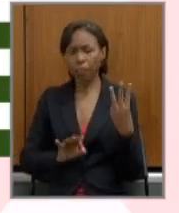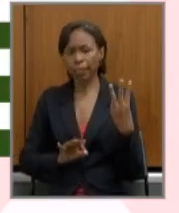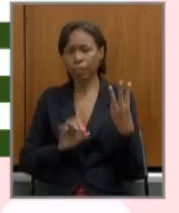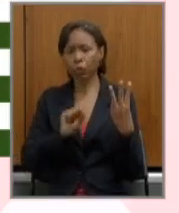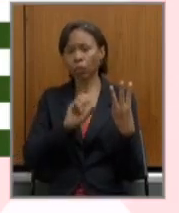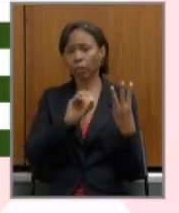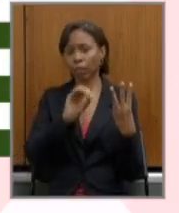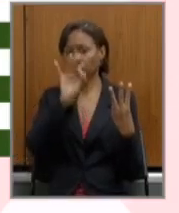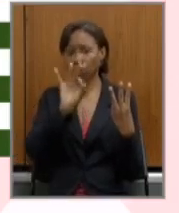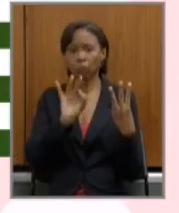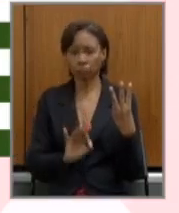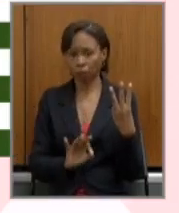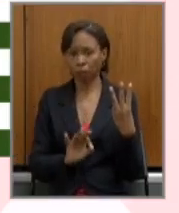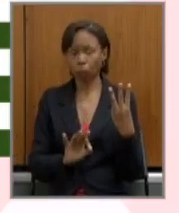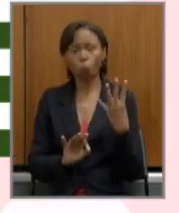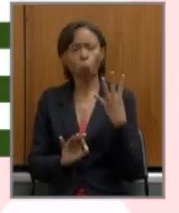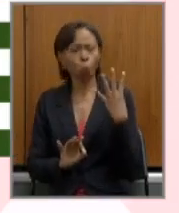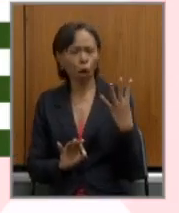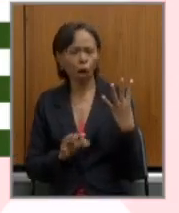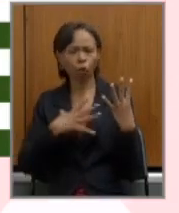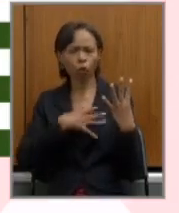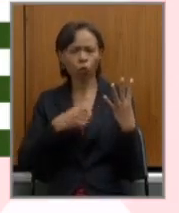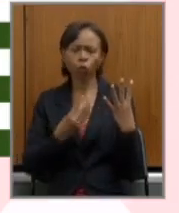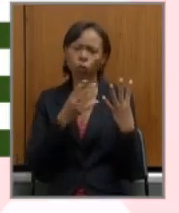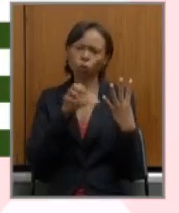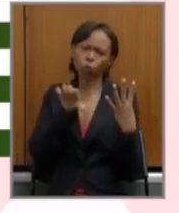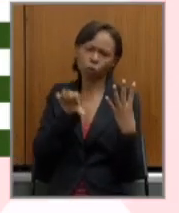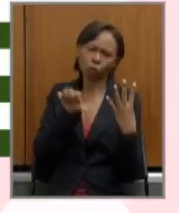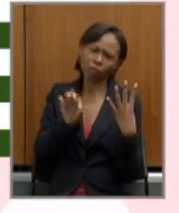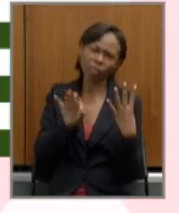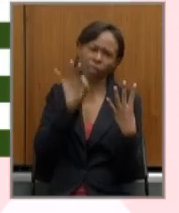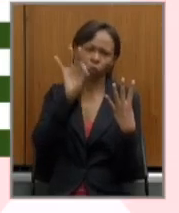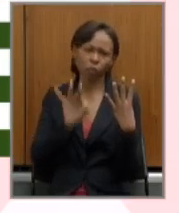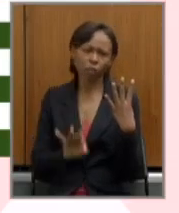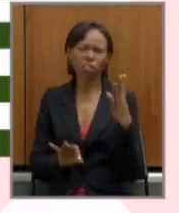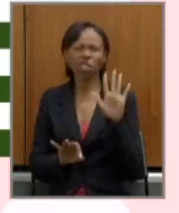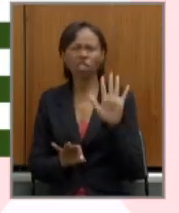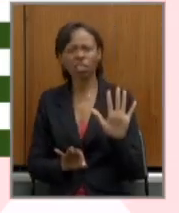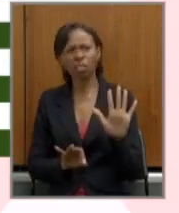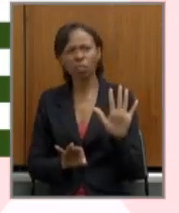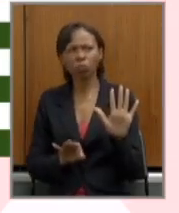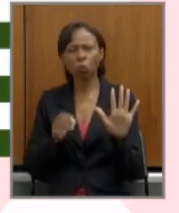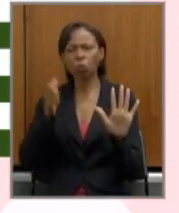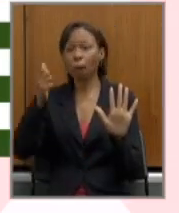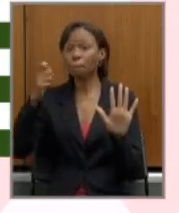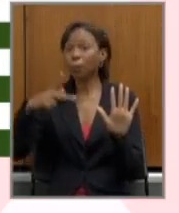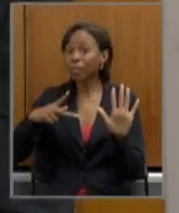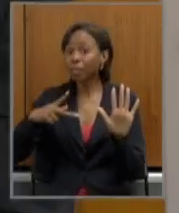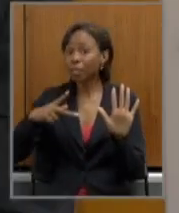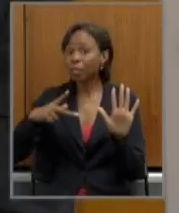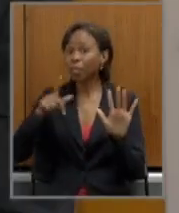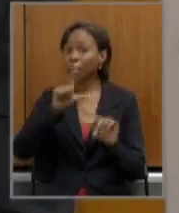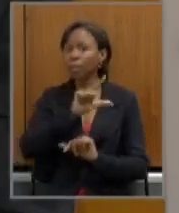% quatro dependentes 90% cinco dependentes aposentadoria integral.